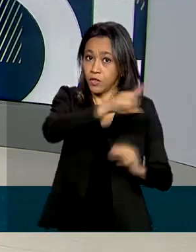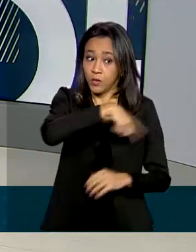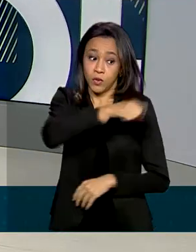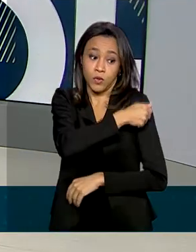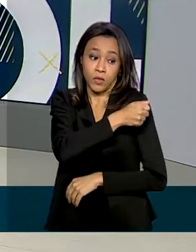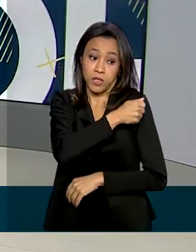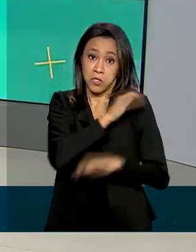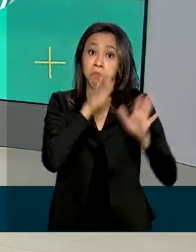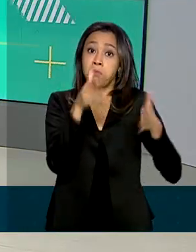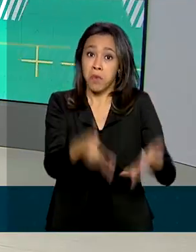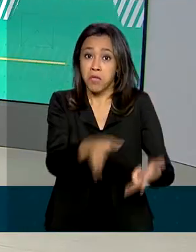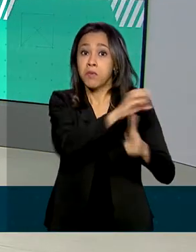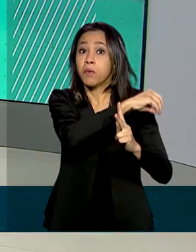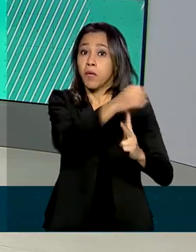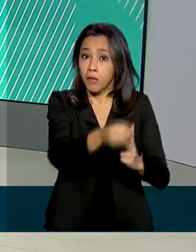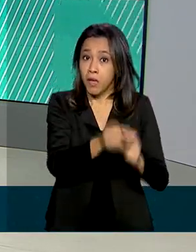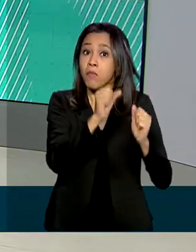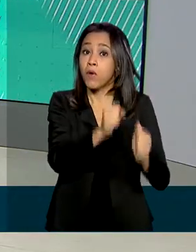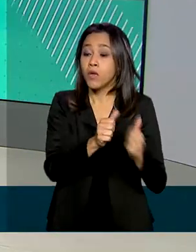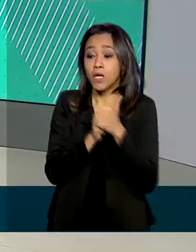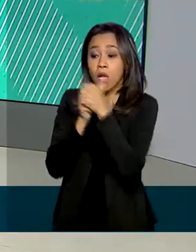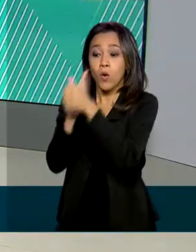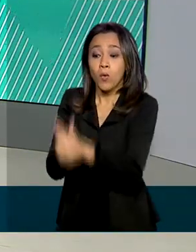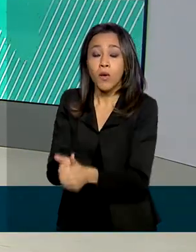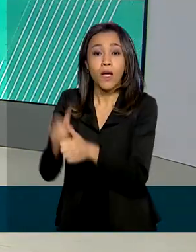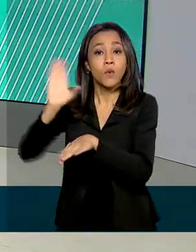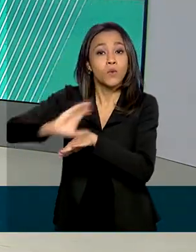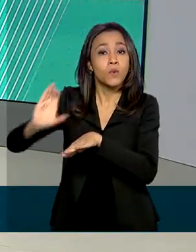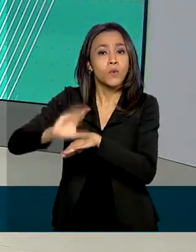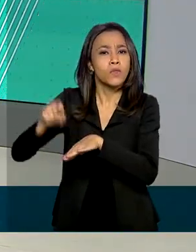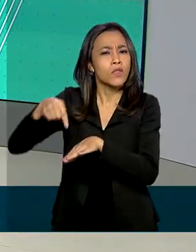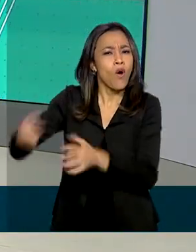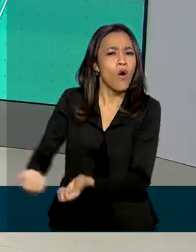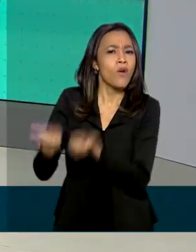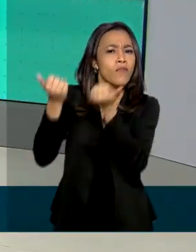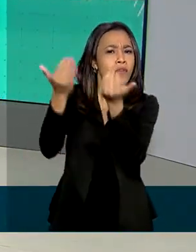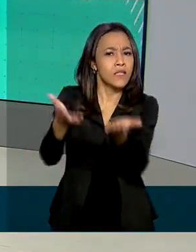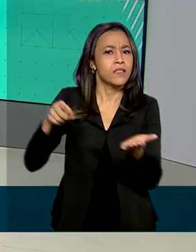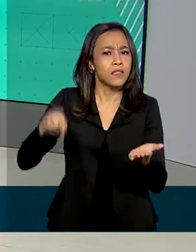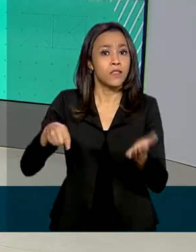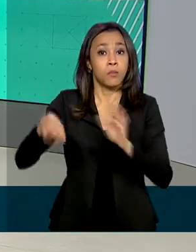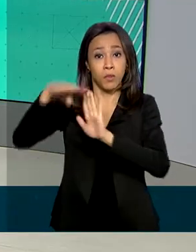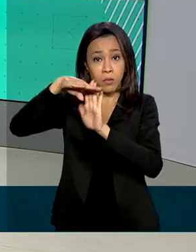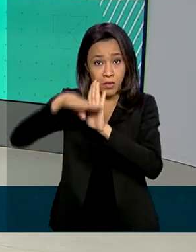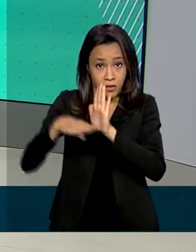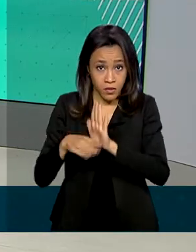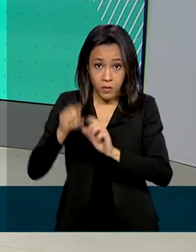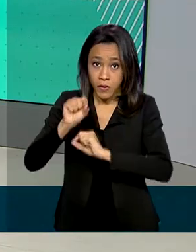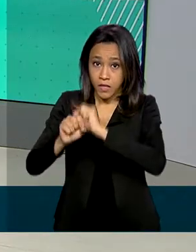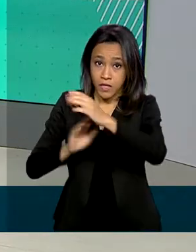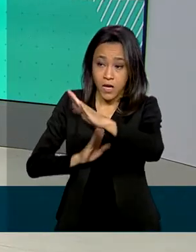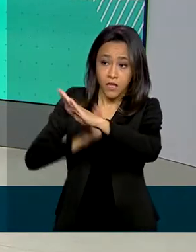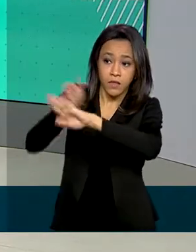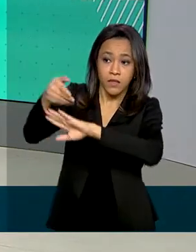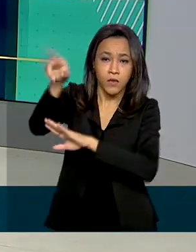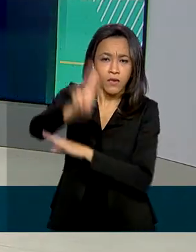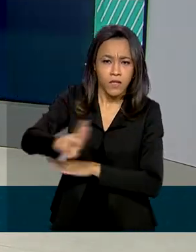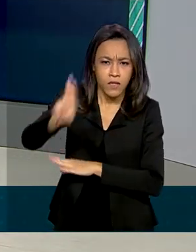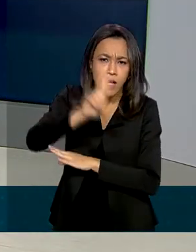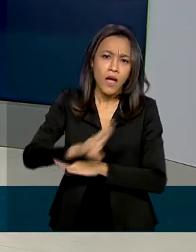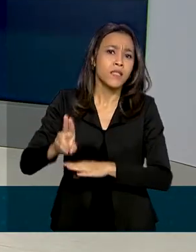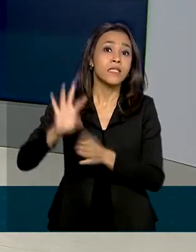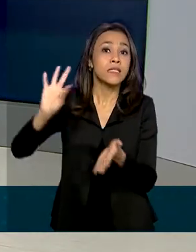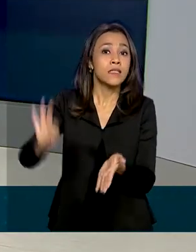do Enem, podem acompanhar os cursos que estão sendo oferecidos pelo site do Programa de Acesso ao Ensino Superior. As inscrições